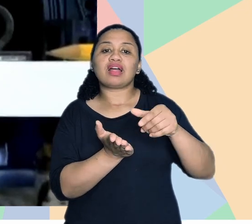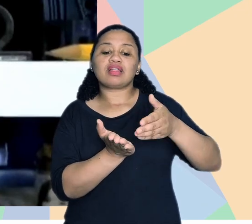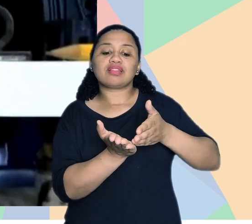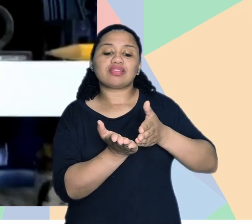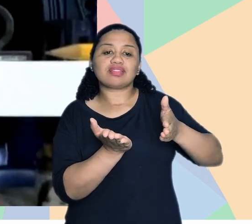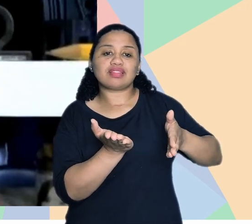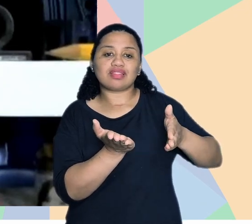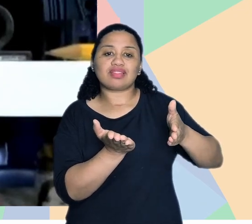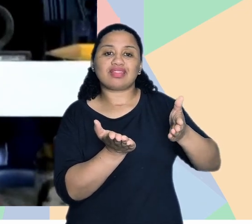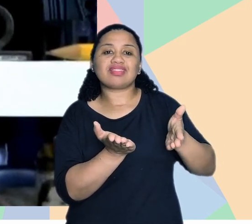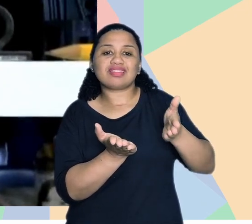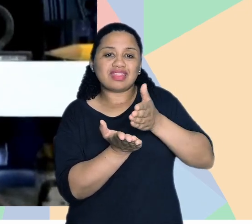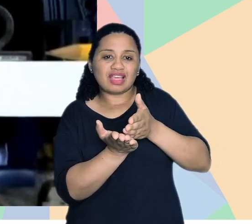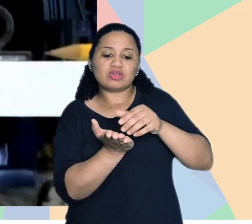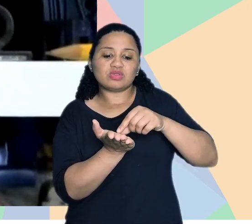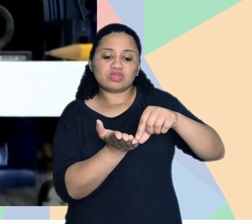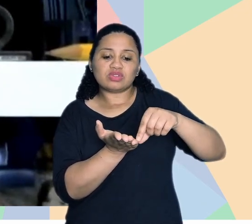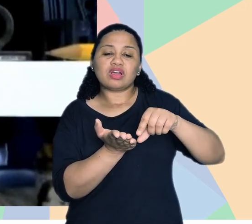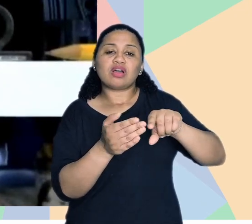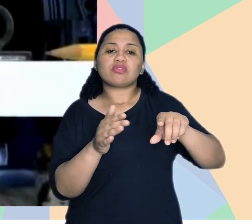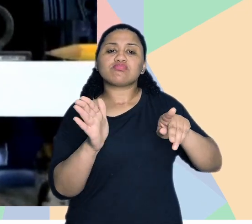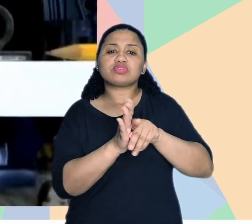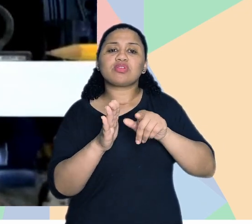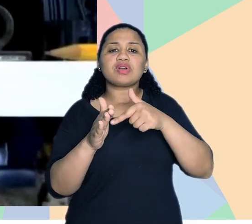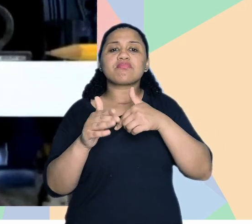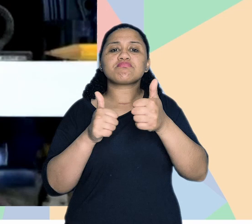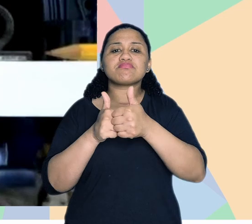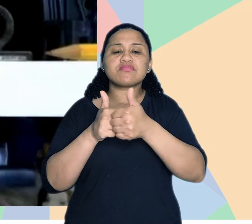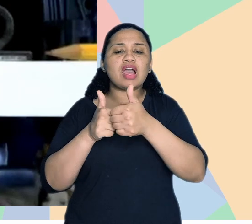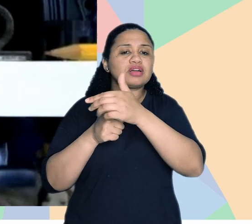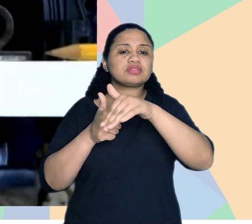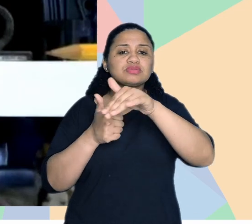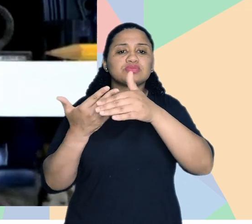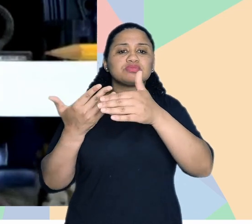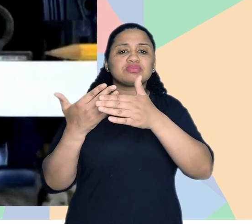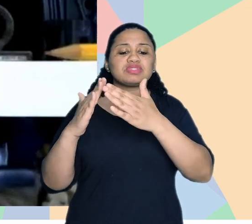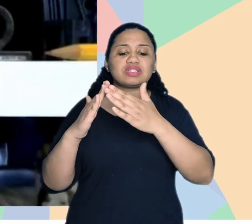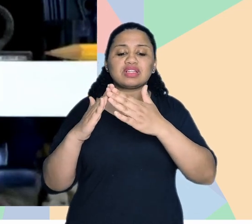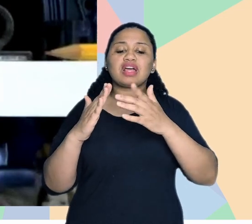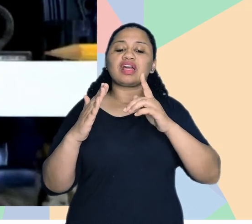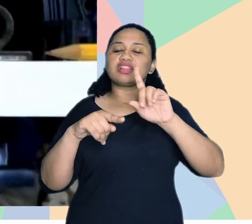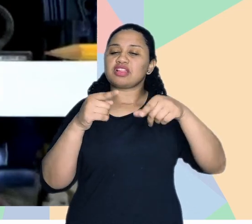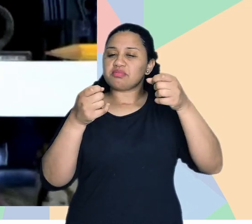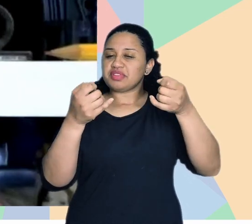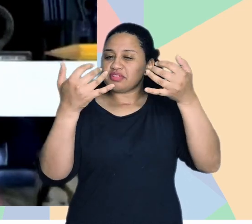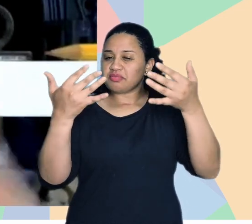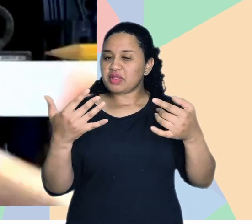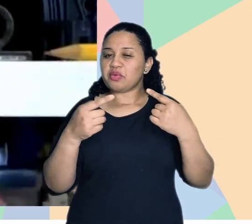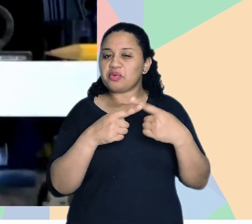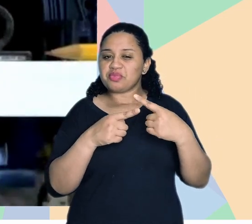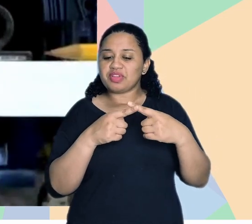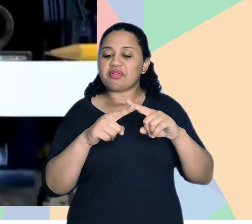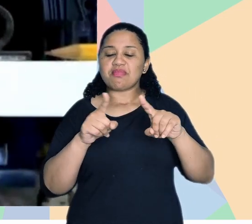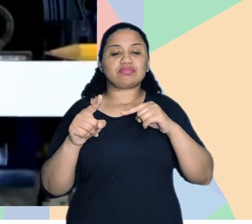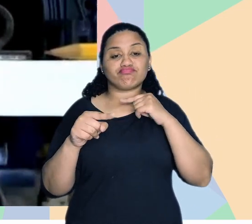direcional na lateral interna da calçada, né? Junto ao alinhamento do lote, né? Então, realmente, esse uso, e a gente vai explicar